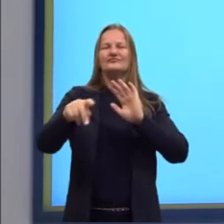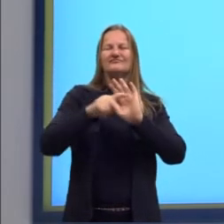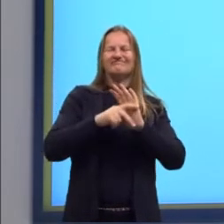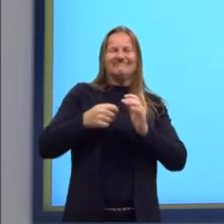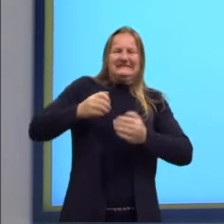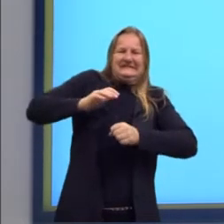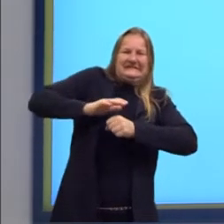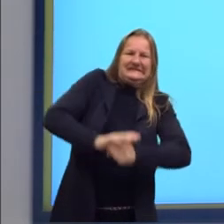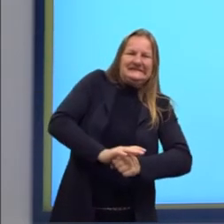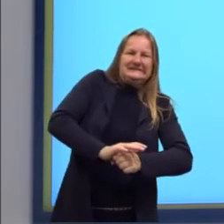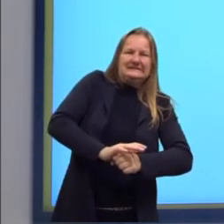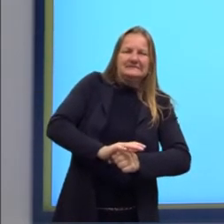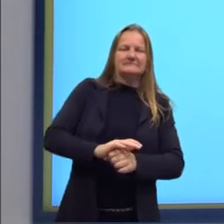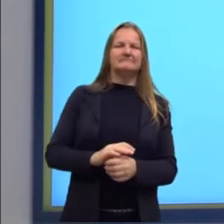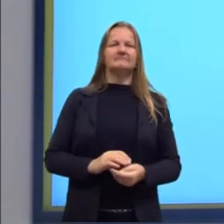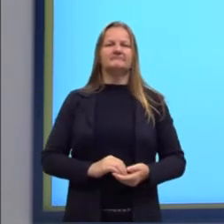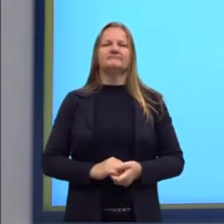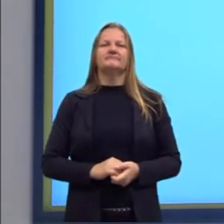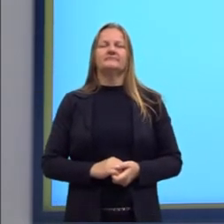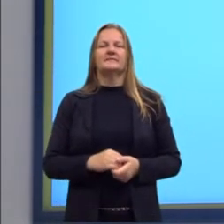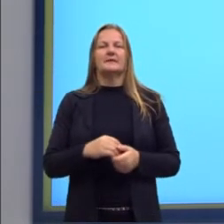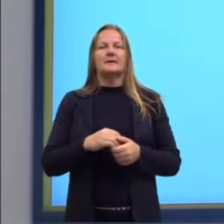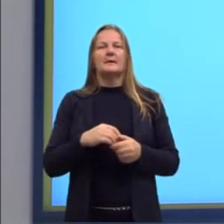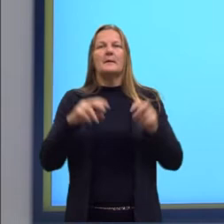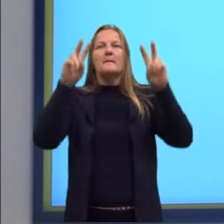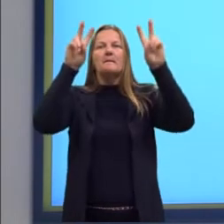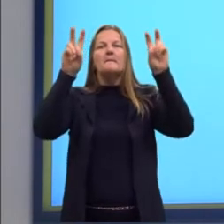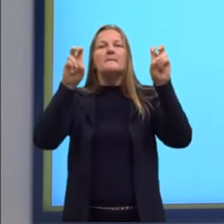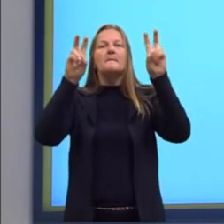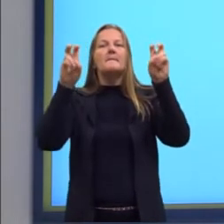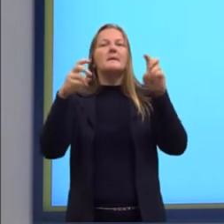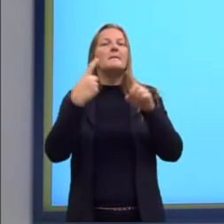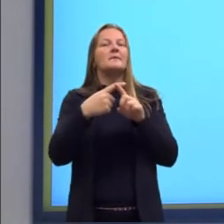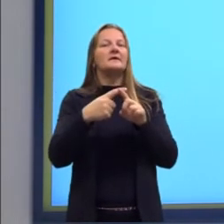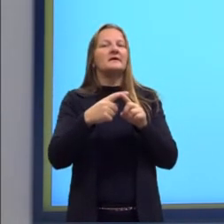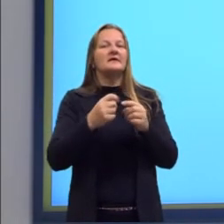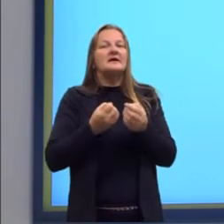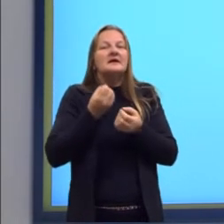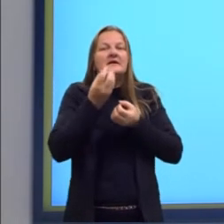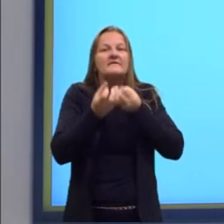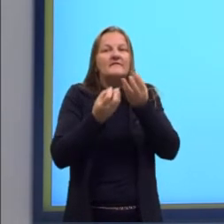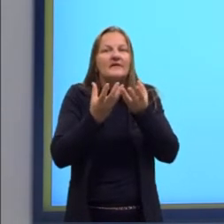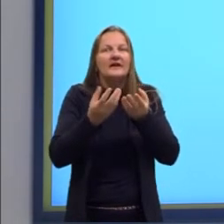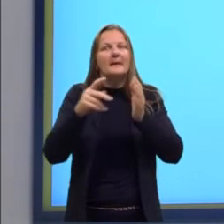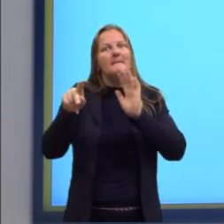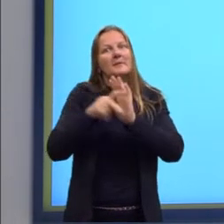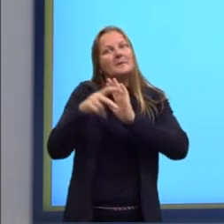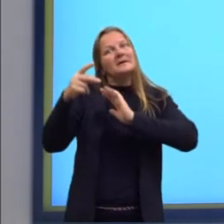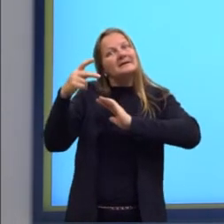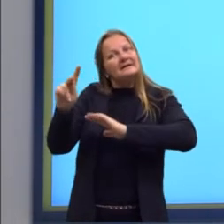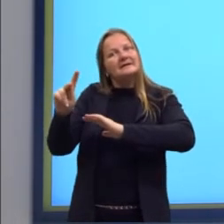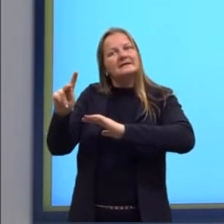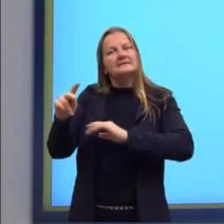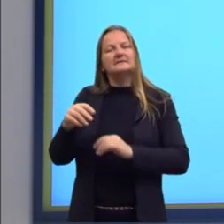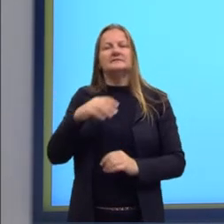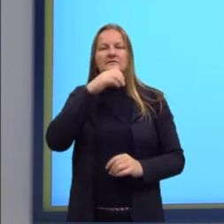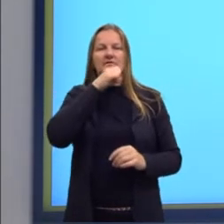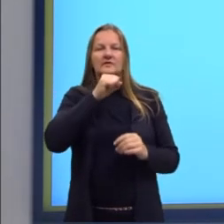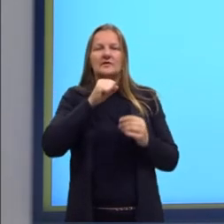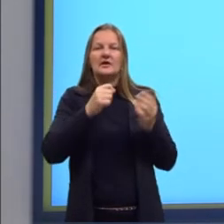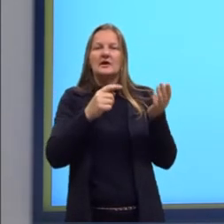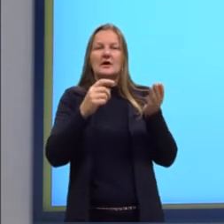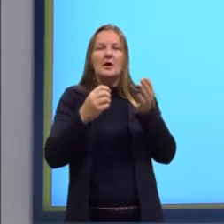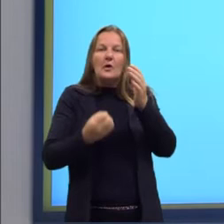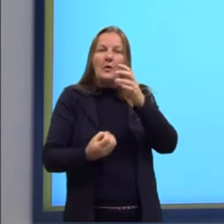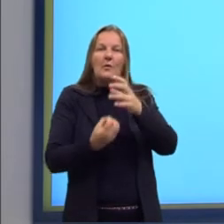opressor. Então, aqui, as aspas para marcar que é uma citação direta, e a fonte de onde foi